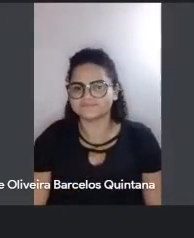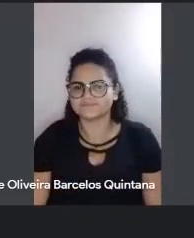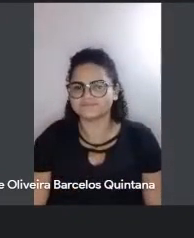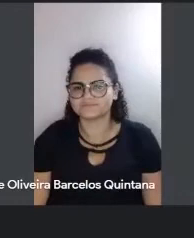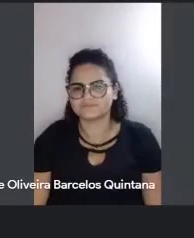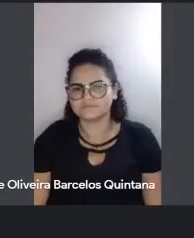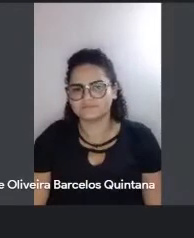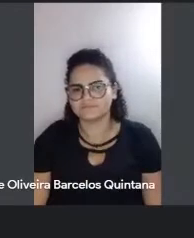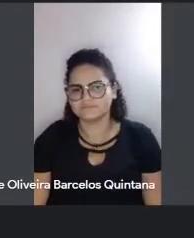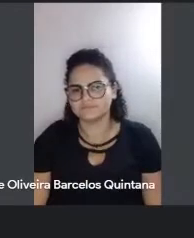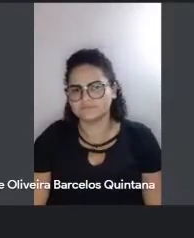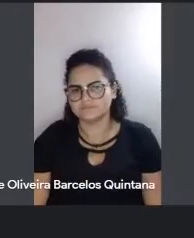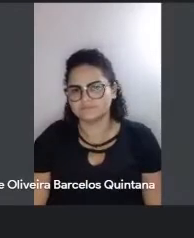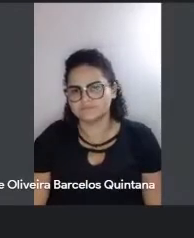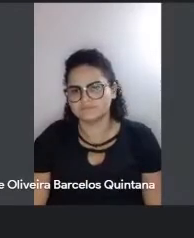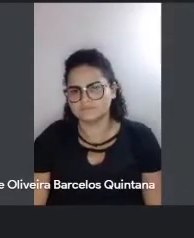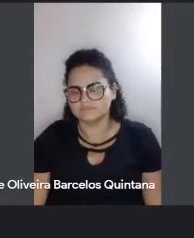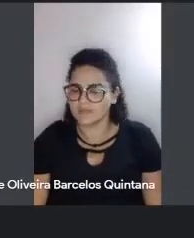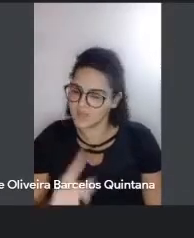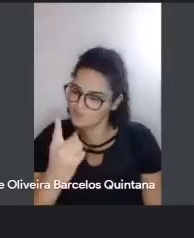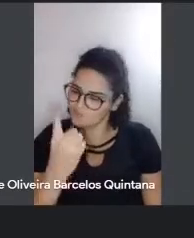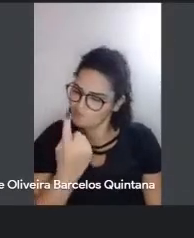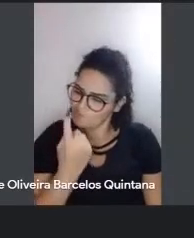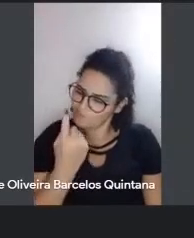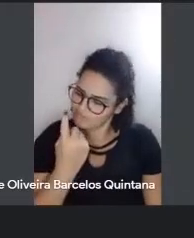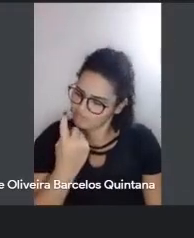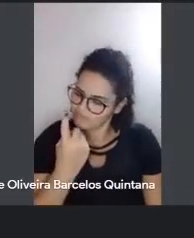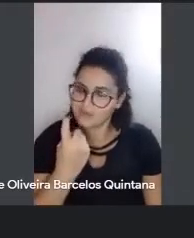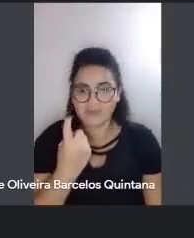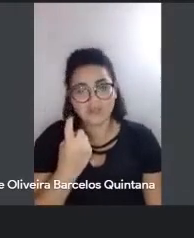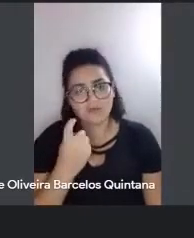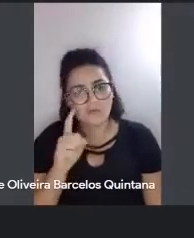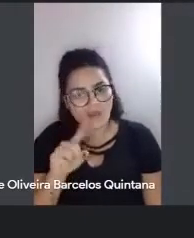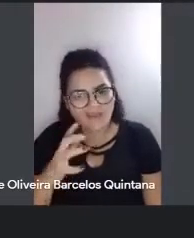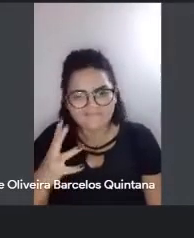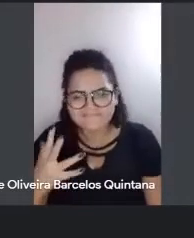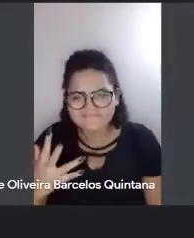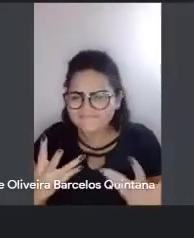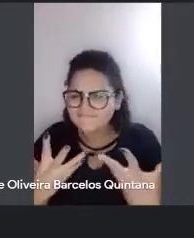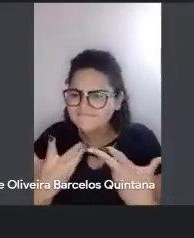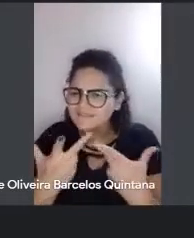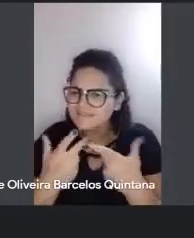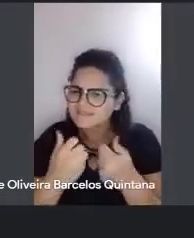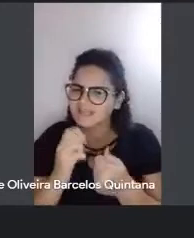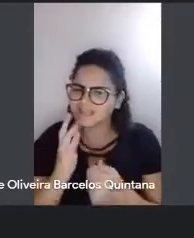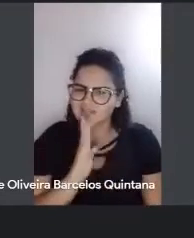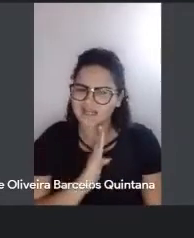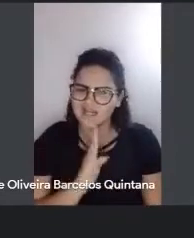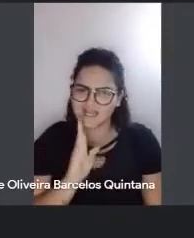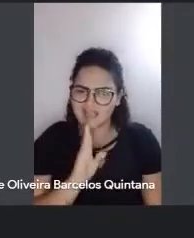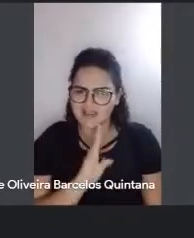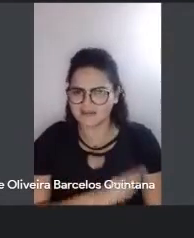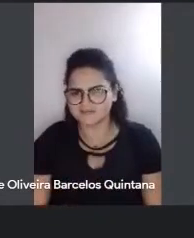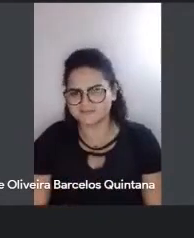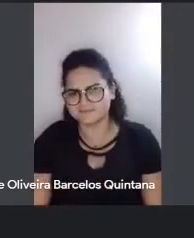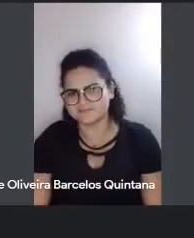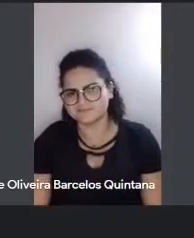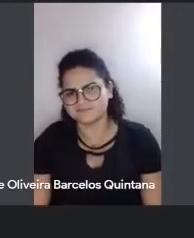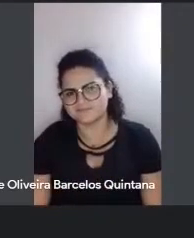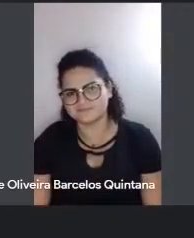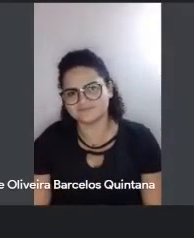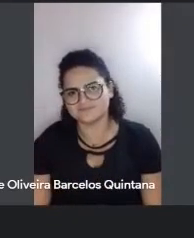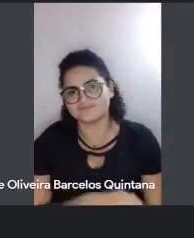impossibilidade de ser único. Isso é fantástico, isso é muito legal. Fantástico. Por isso aqui... Isso muito.